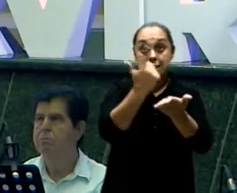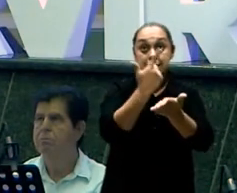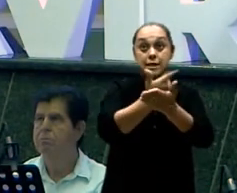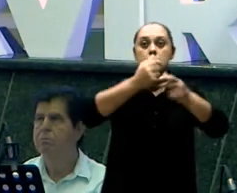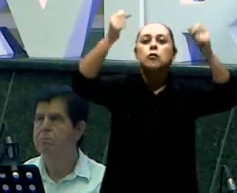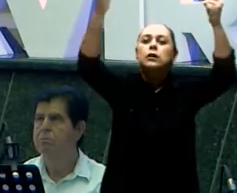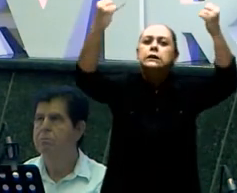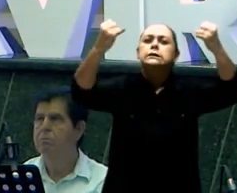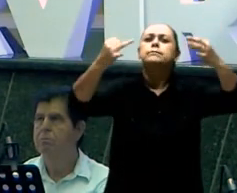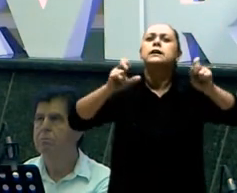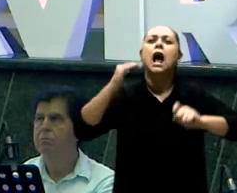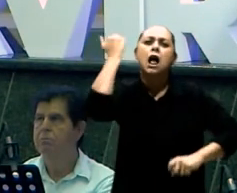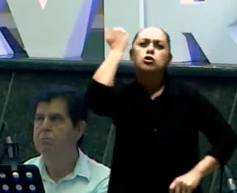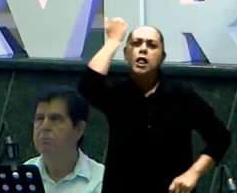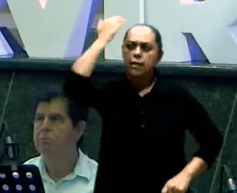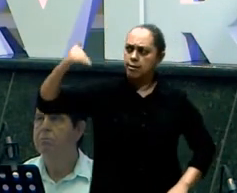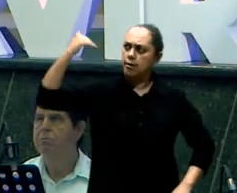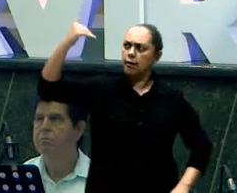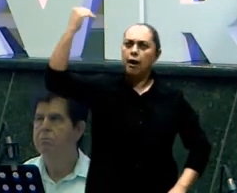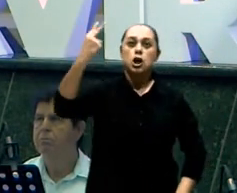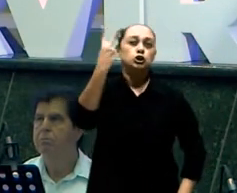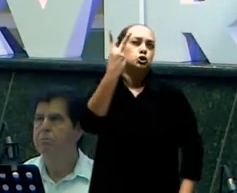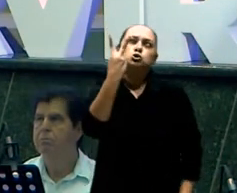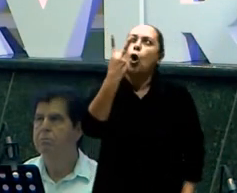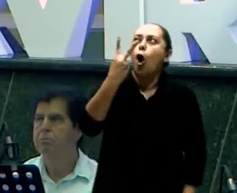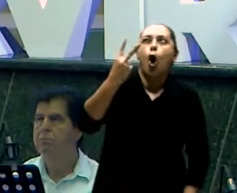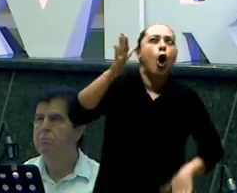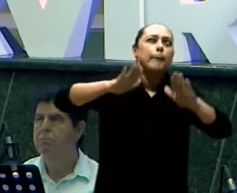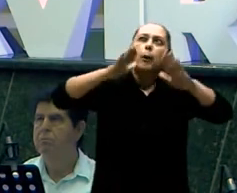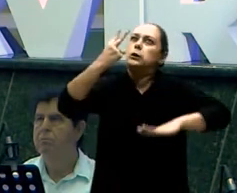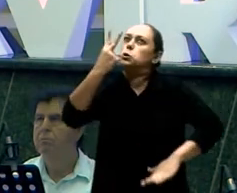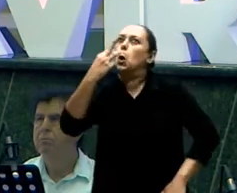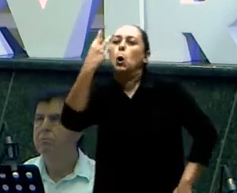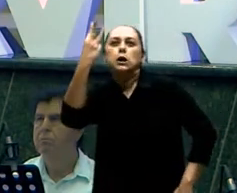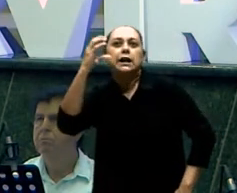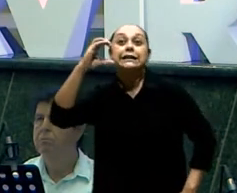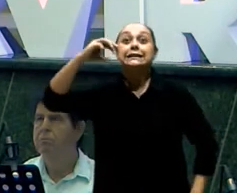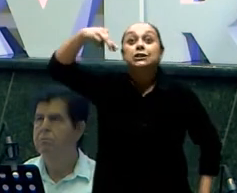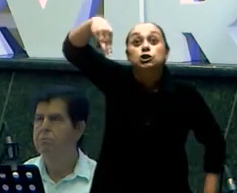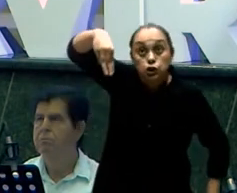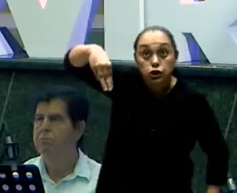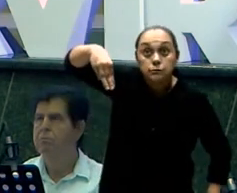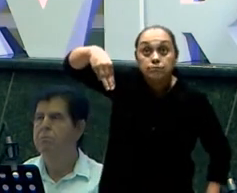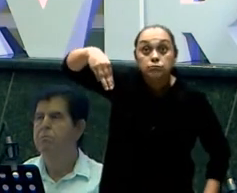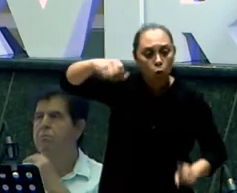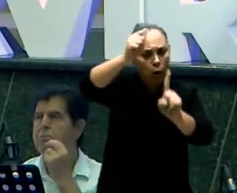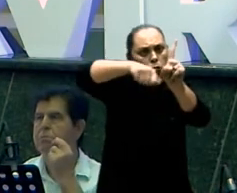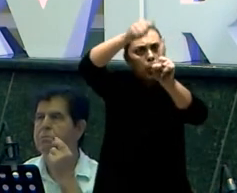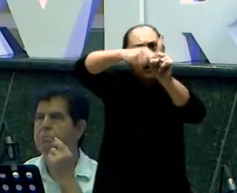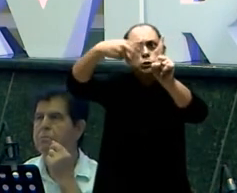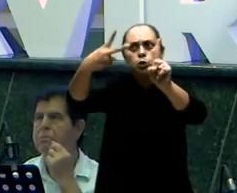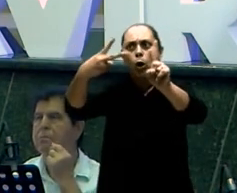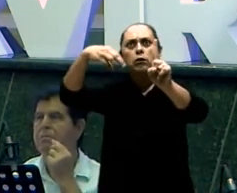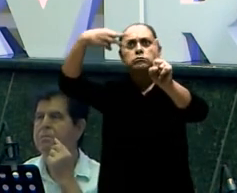acontece? Já viu? Quando você vai pegar Uma coisa Um dia antes Você vai pegar aquilo lá A tua mente Está funcionando Você